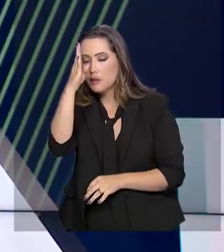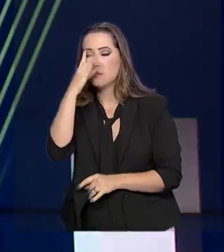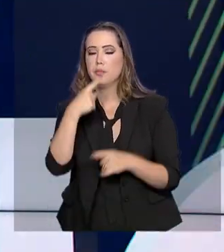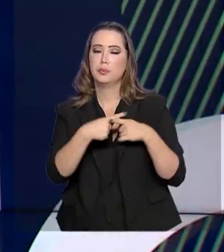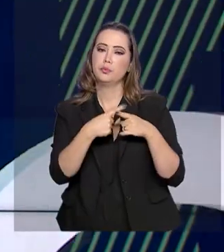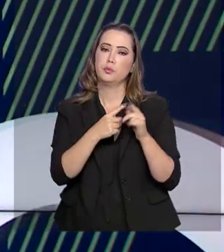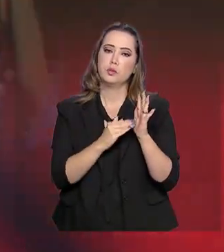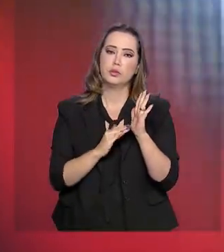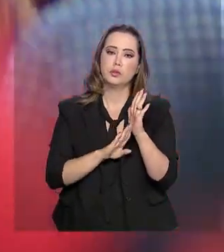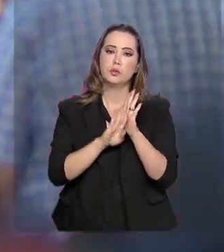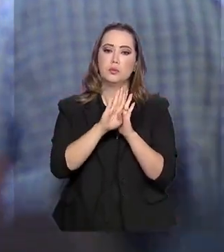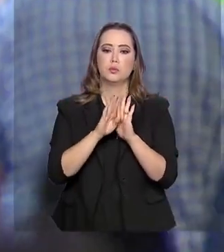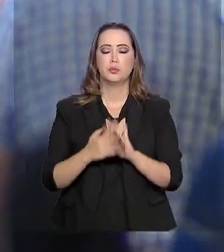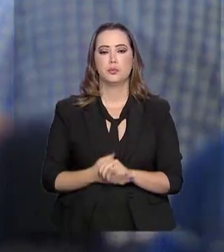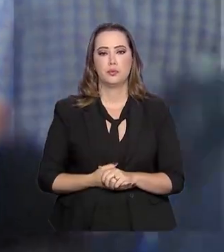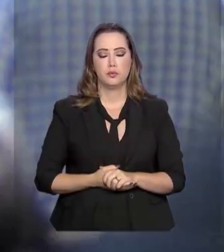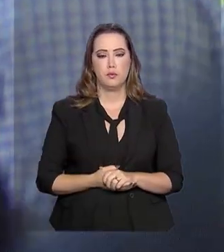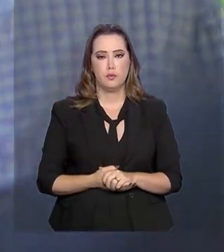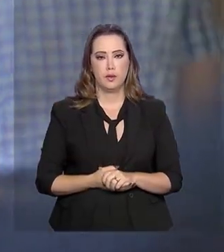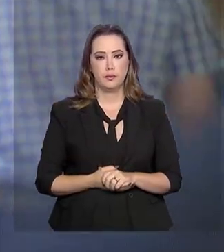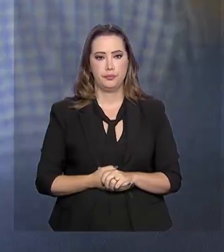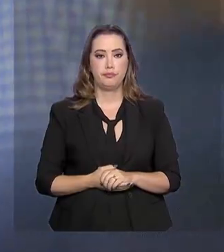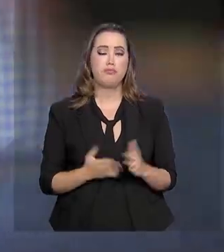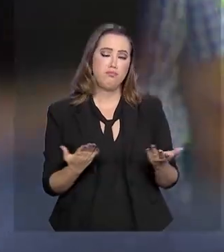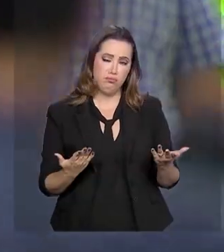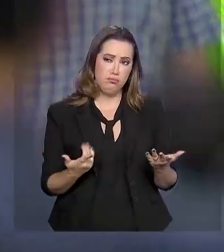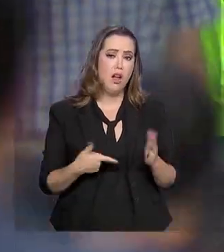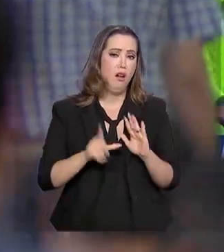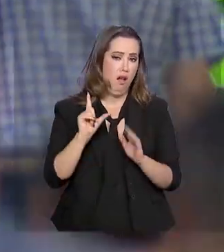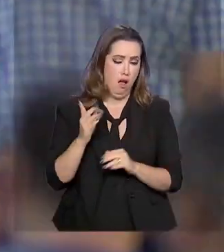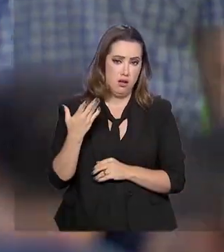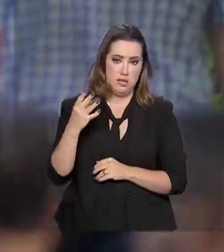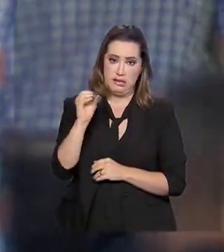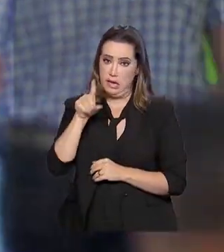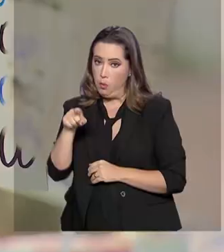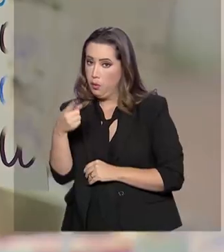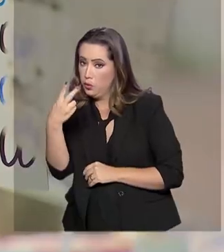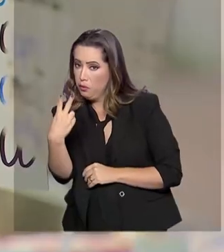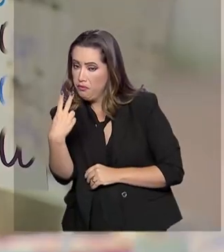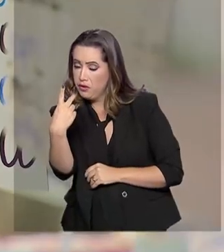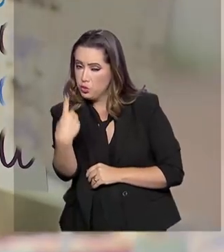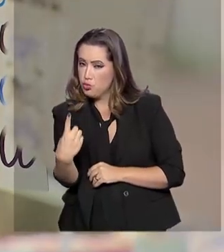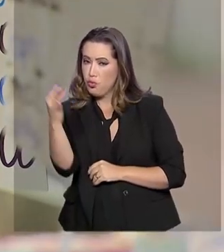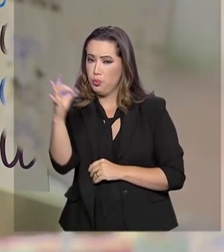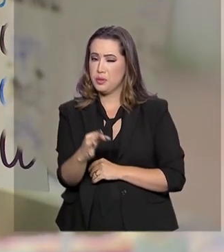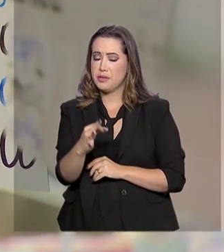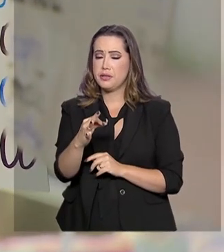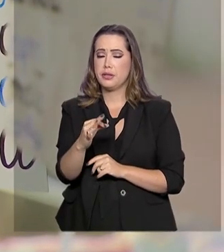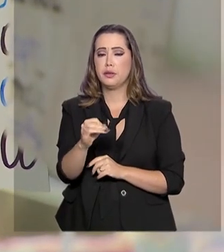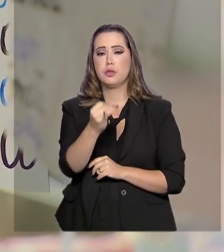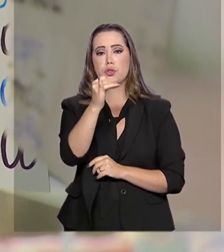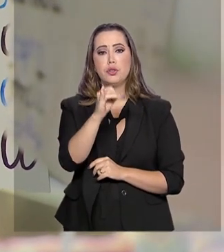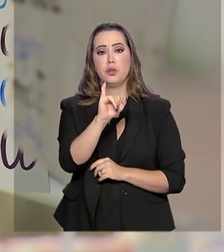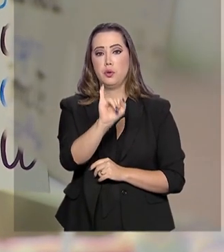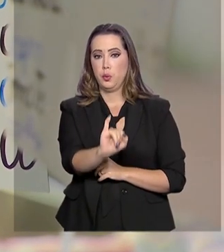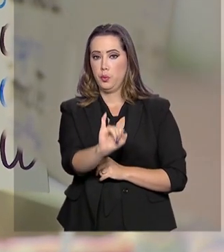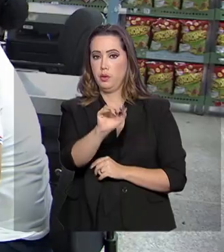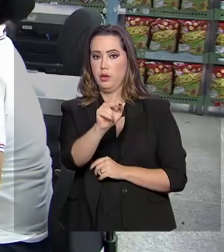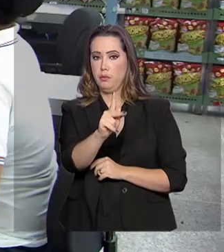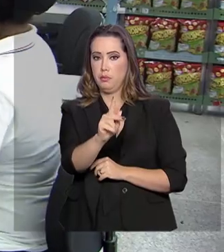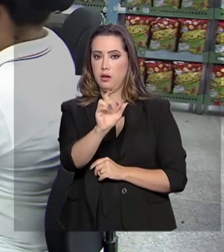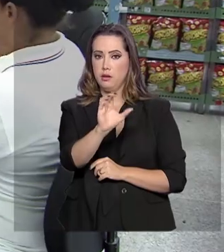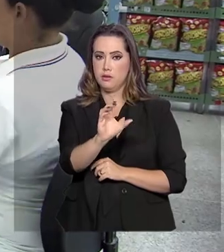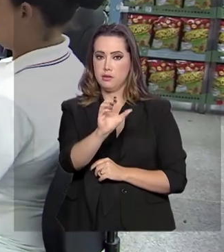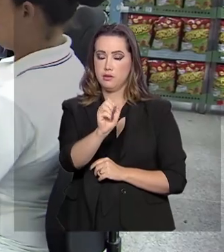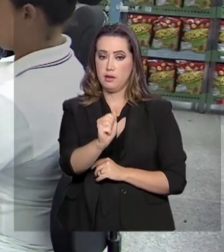alta. Depois de variar 0,21% em janeiro, o IPCA, que mede a inflação oficial do país,